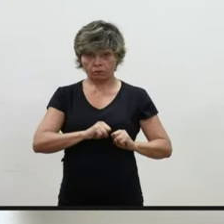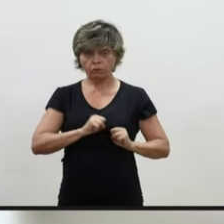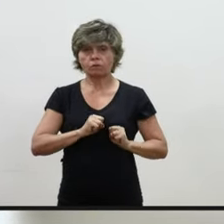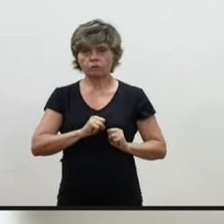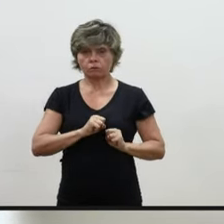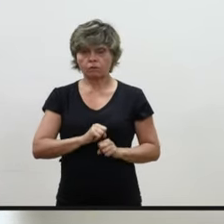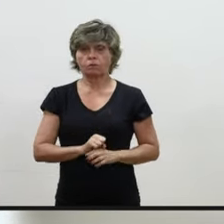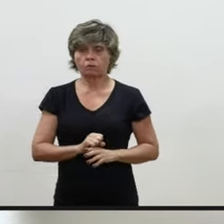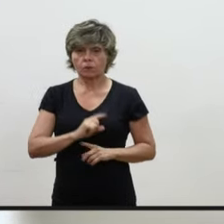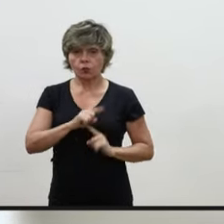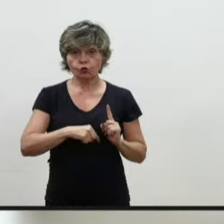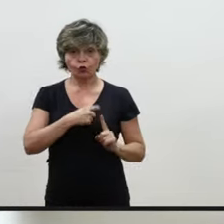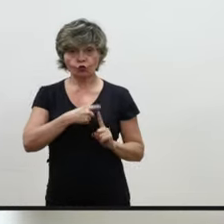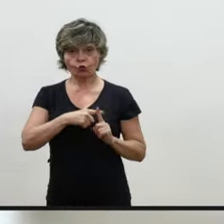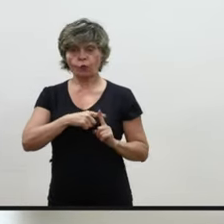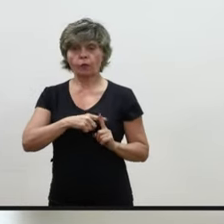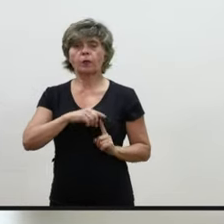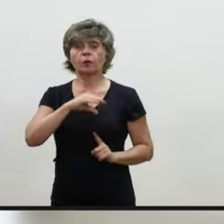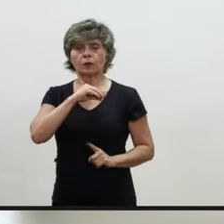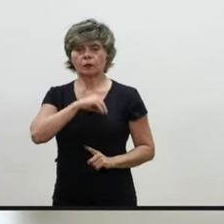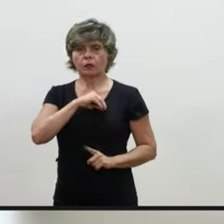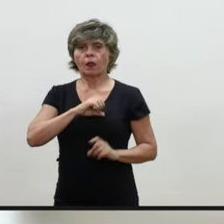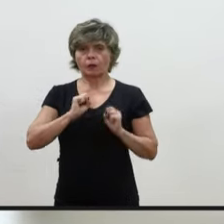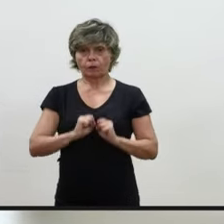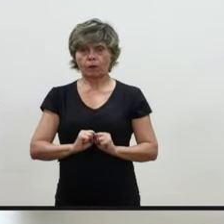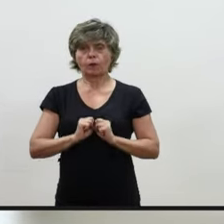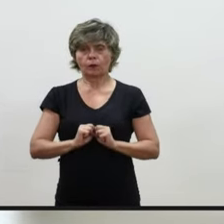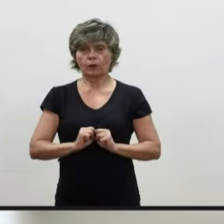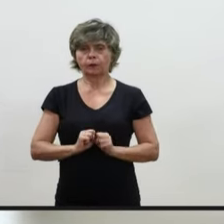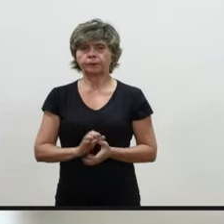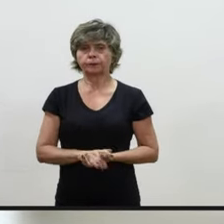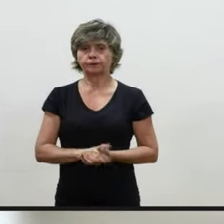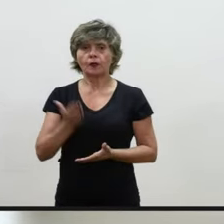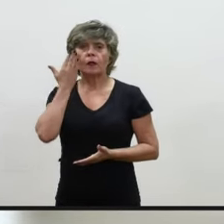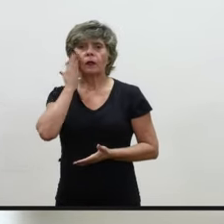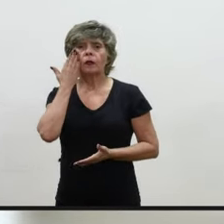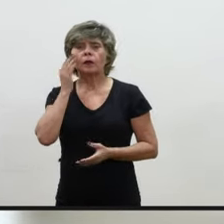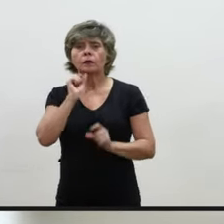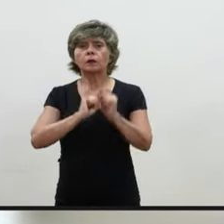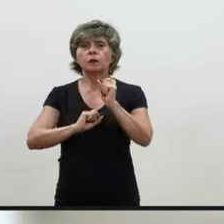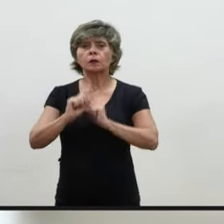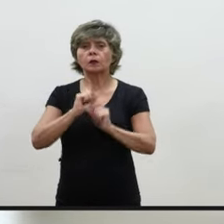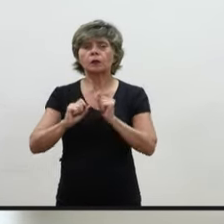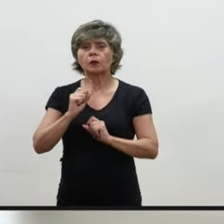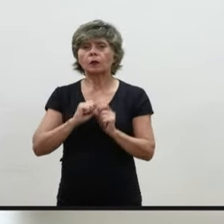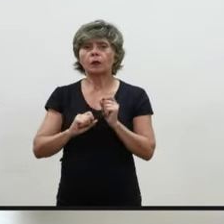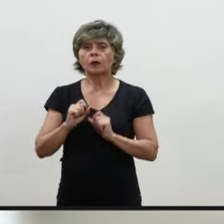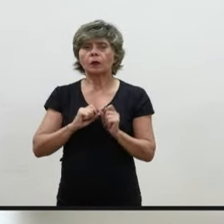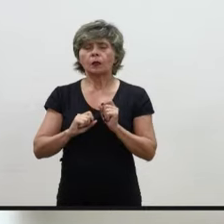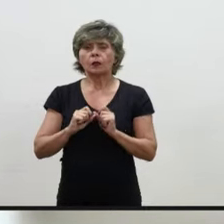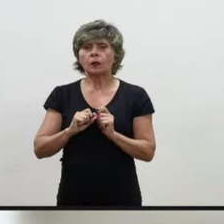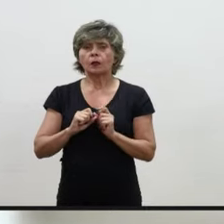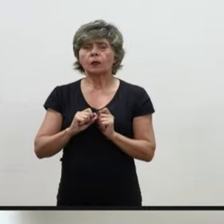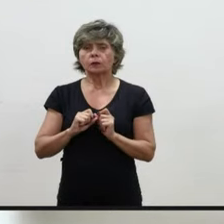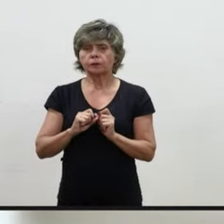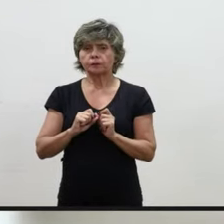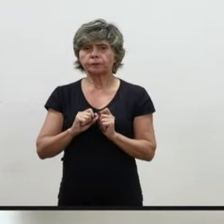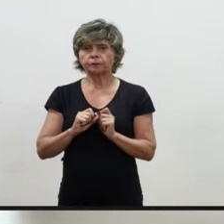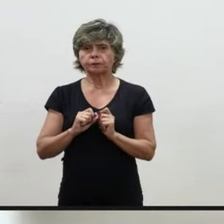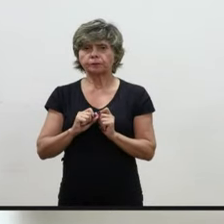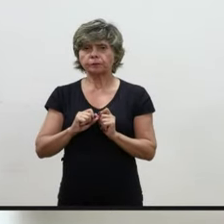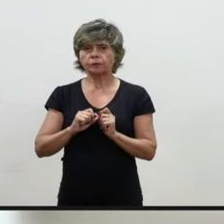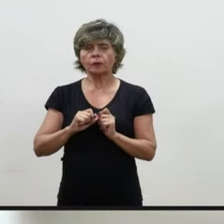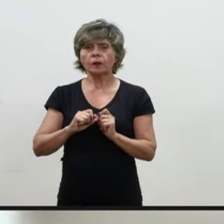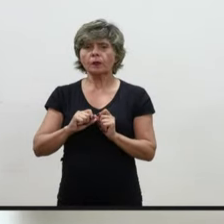em cima do que está escrito dentro da lei, entendendo aqui o que a nossa área técnica entendeu, sem fazer